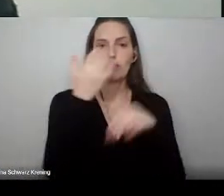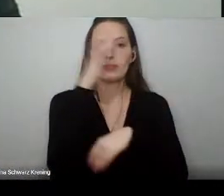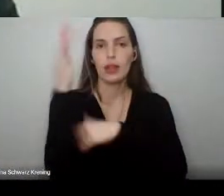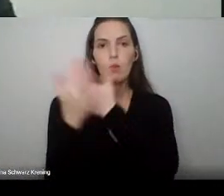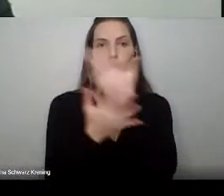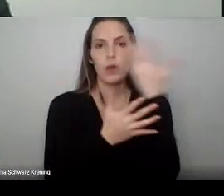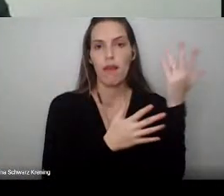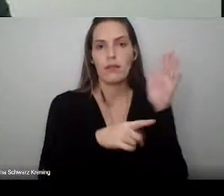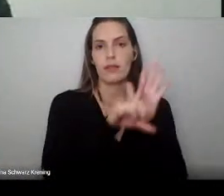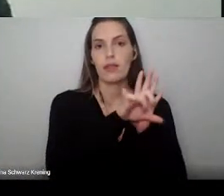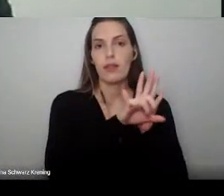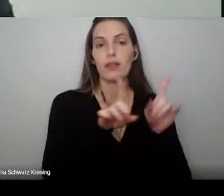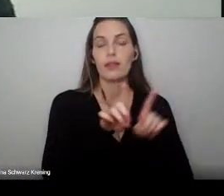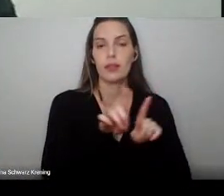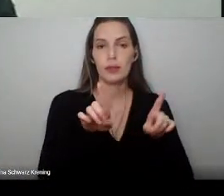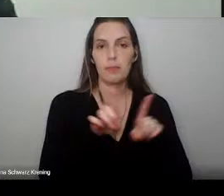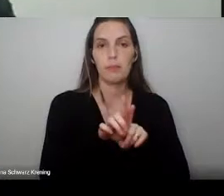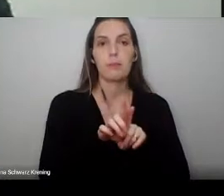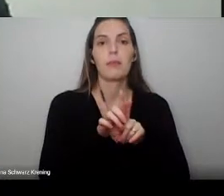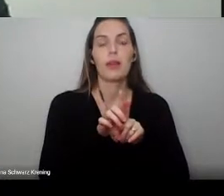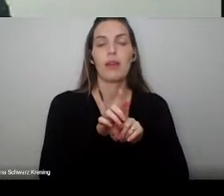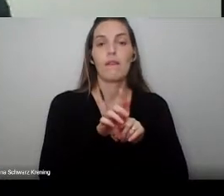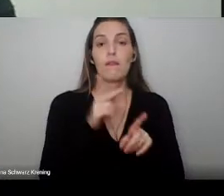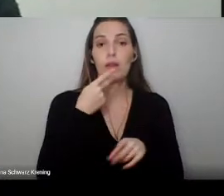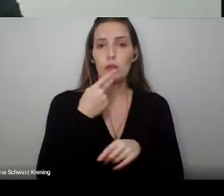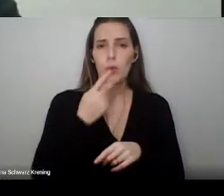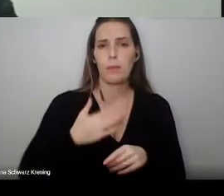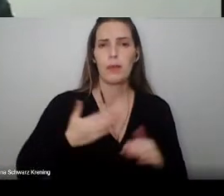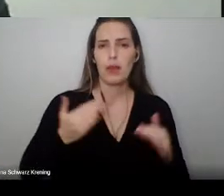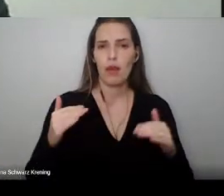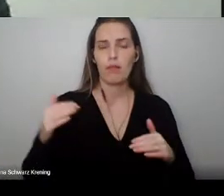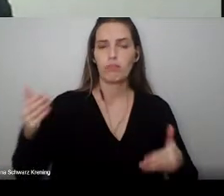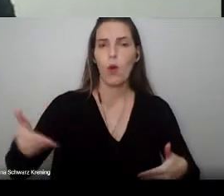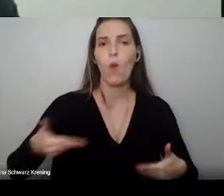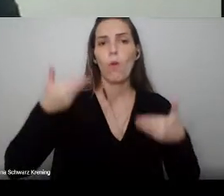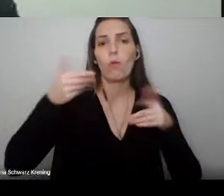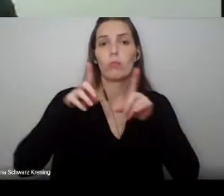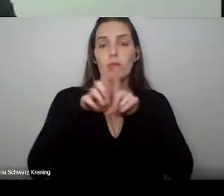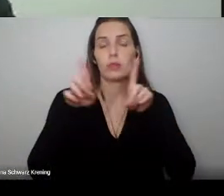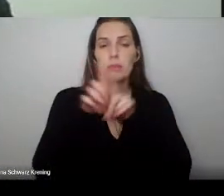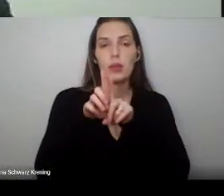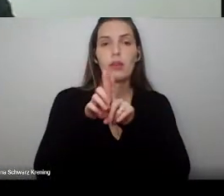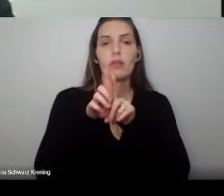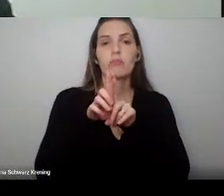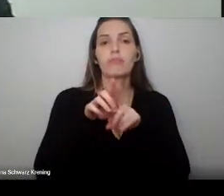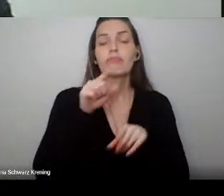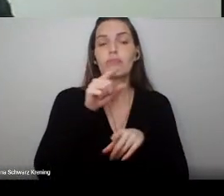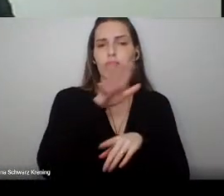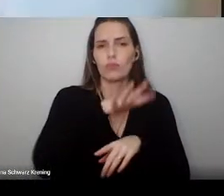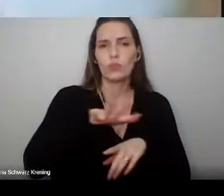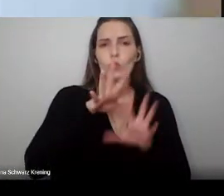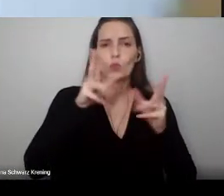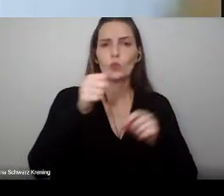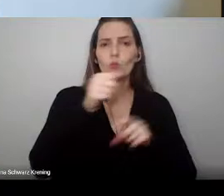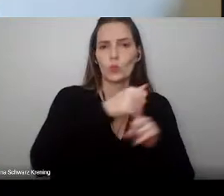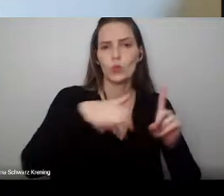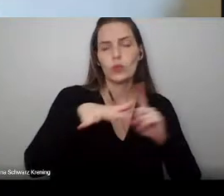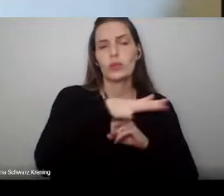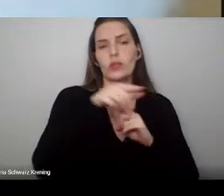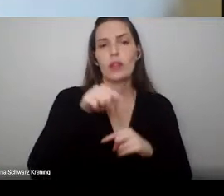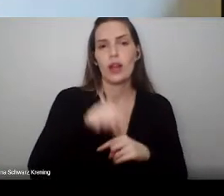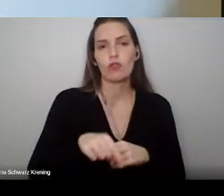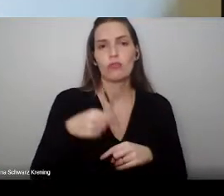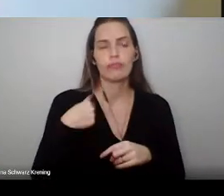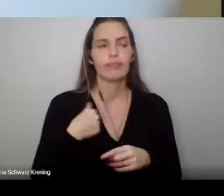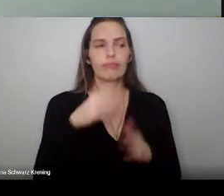da minha própria honra e de acordo com os princípios éticos que permitem a sociedade. Assim, prometo. Assim, eu prometo. Assim,